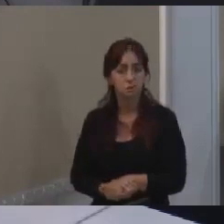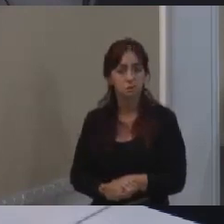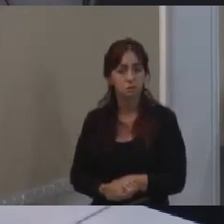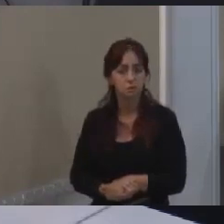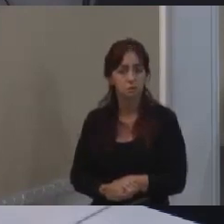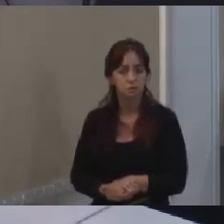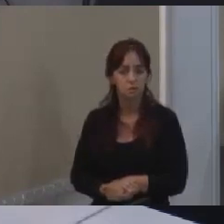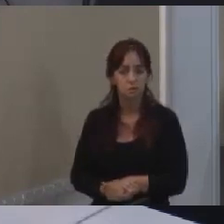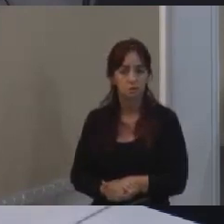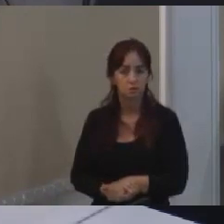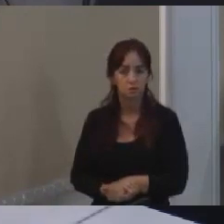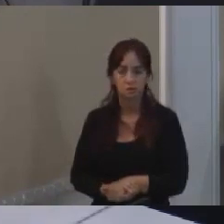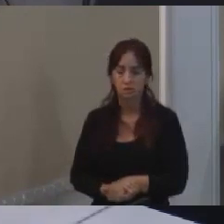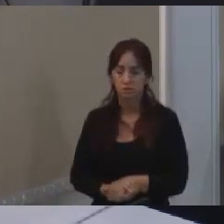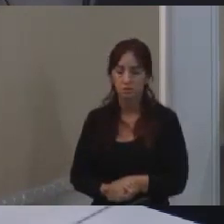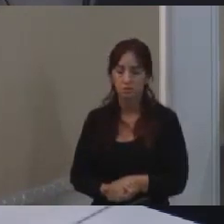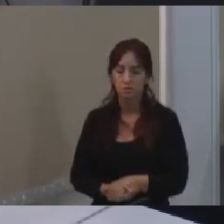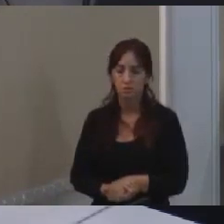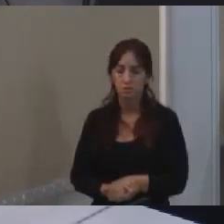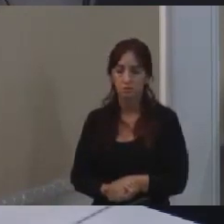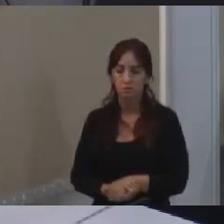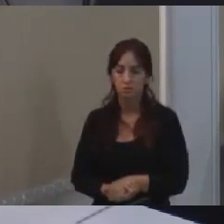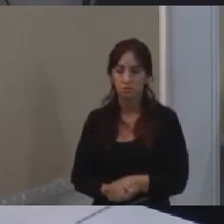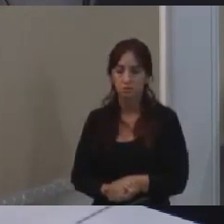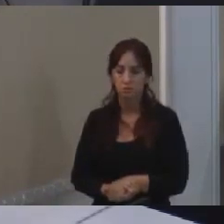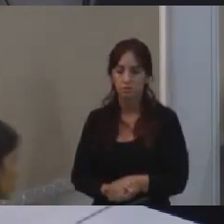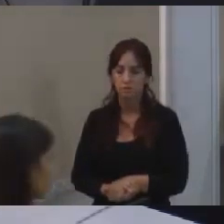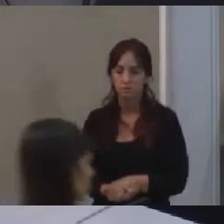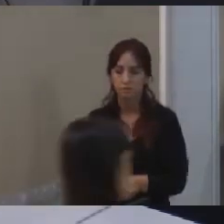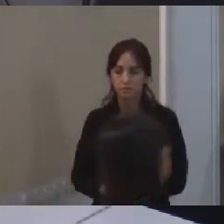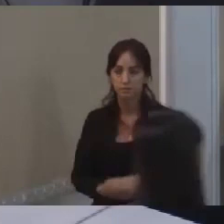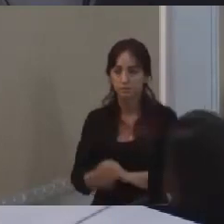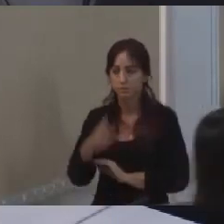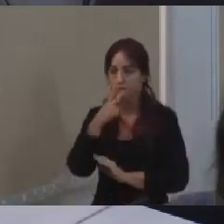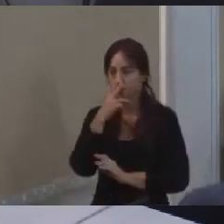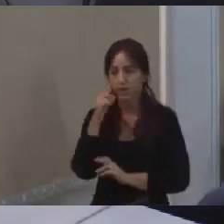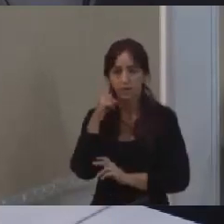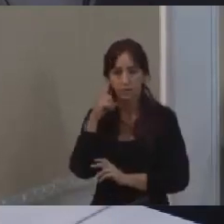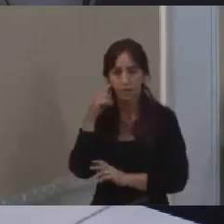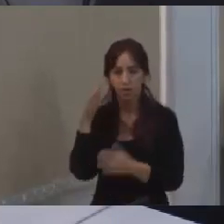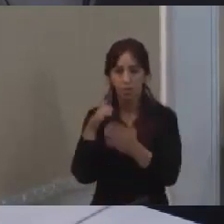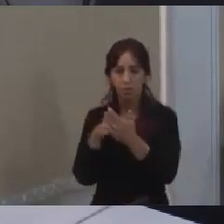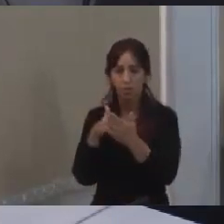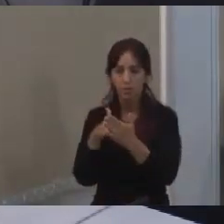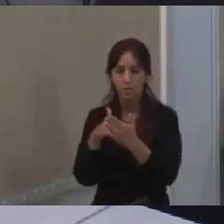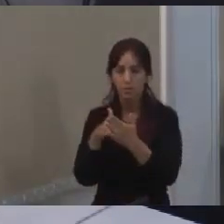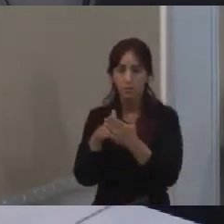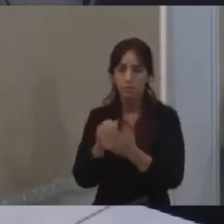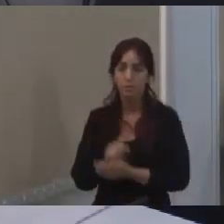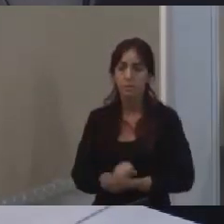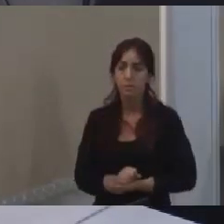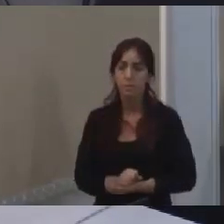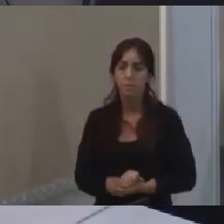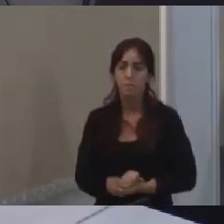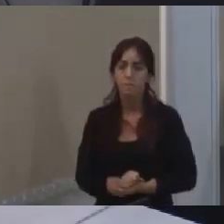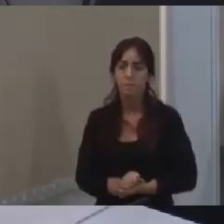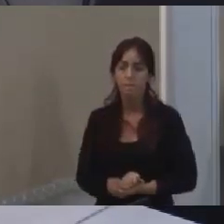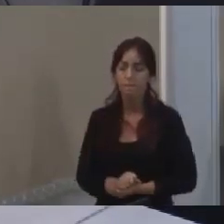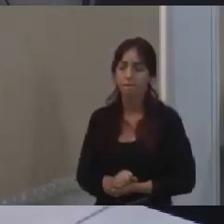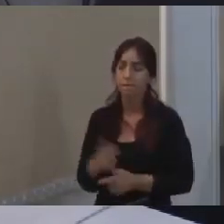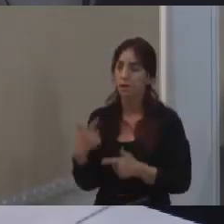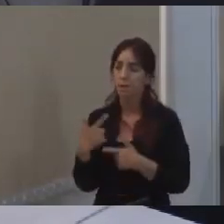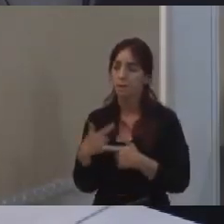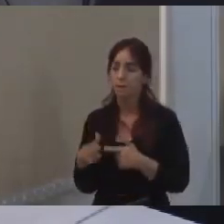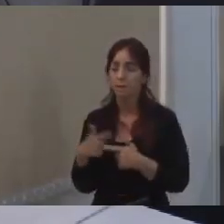Me confirma aí se vocês estão ouvindo, porque nós já tivemos problemas desse gíte-se durante a semana e talvez seja um problema técnico da ferramenta.